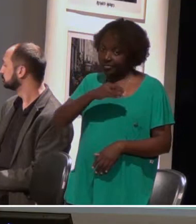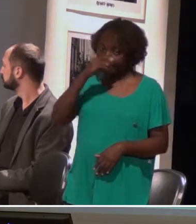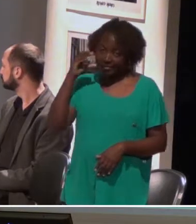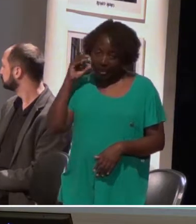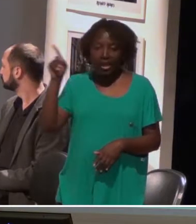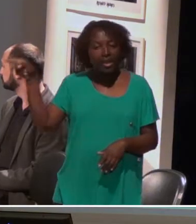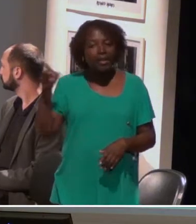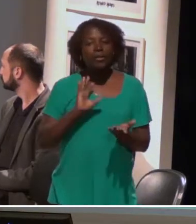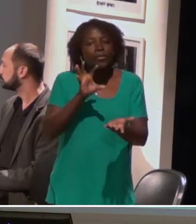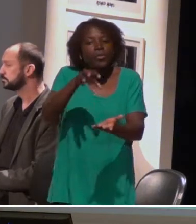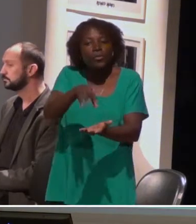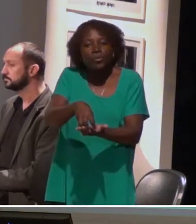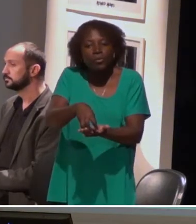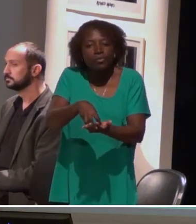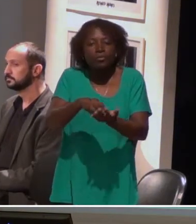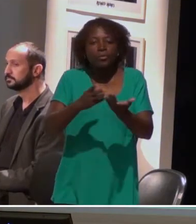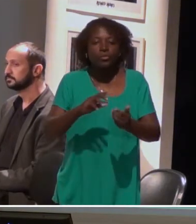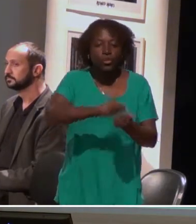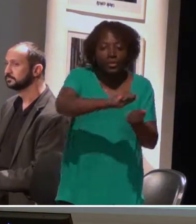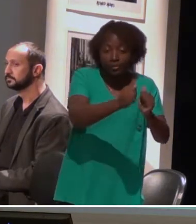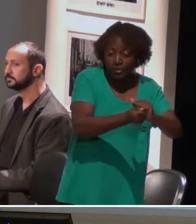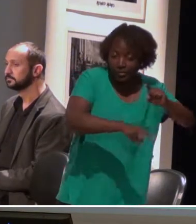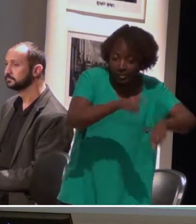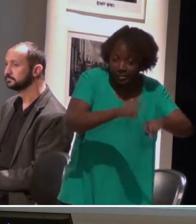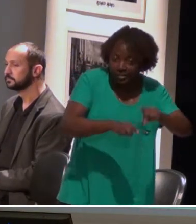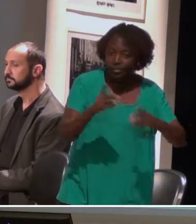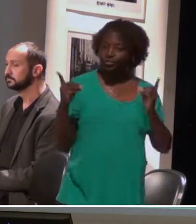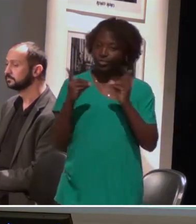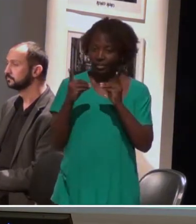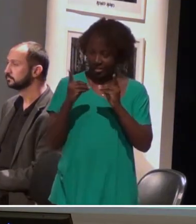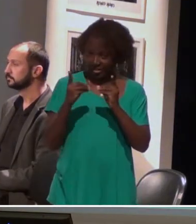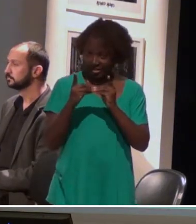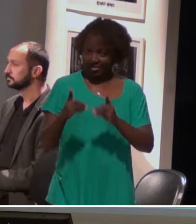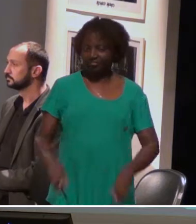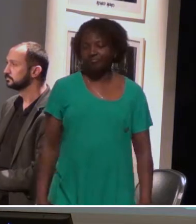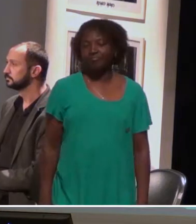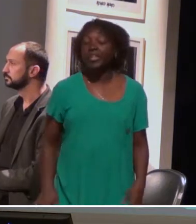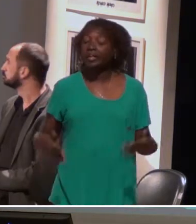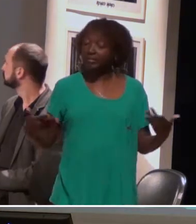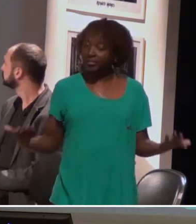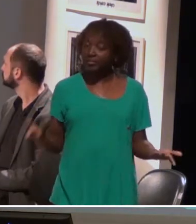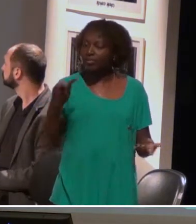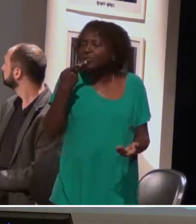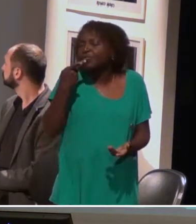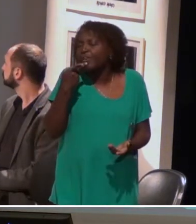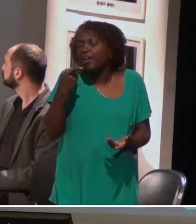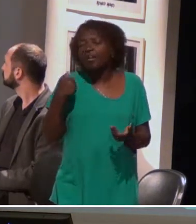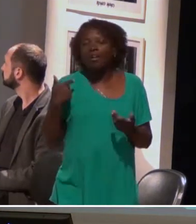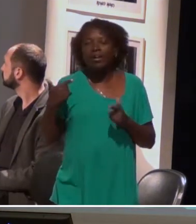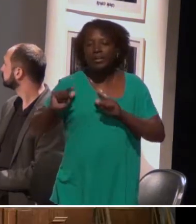ela está no núcleo de produção e adaptação de material didático. Então, eu vou falar aqui um pouquinho da